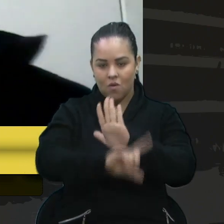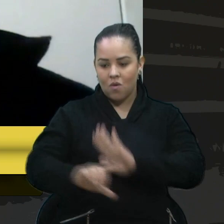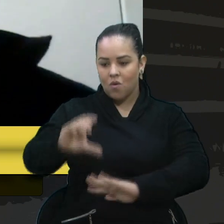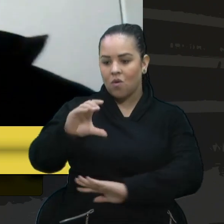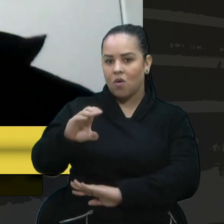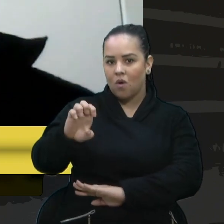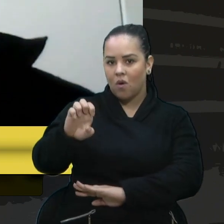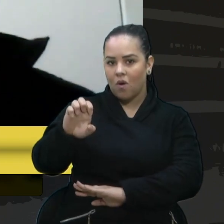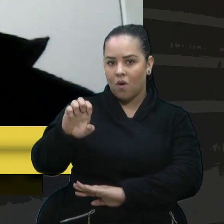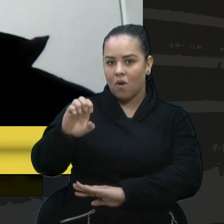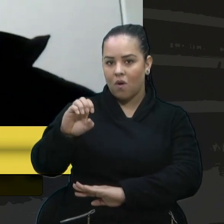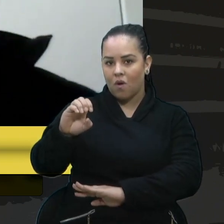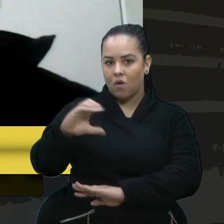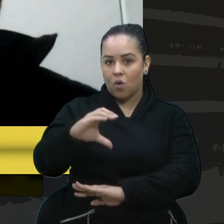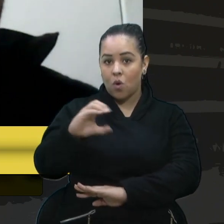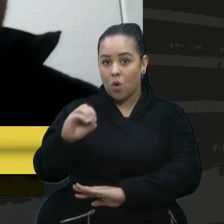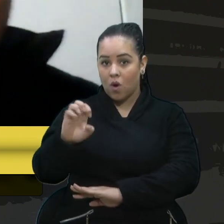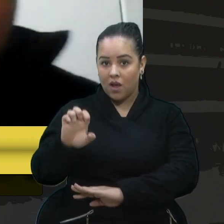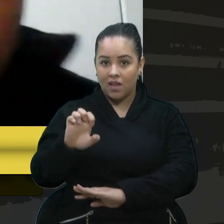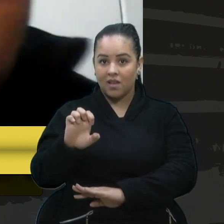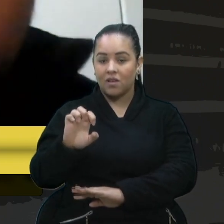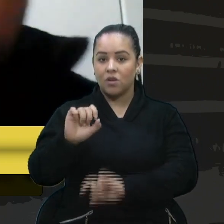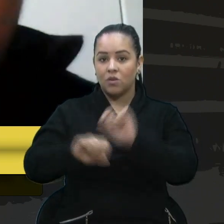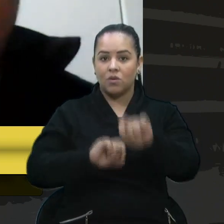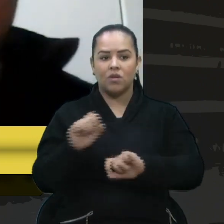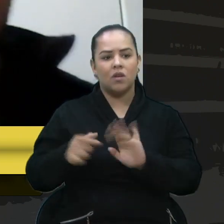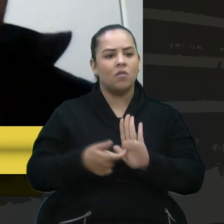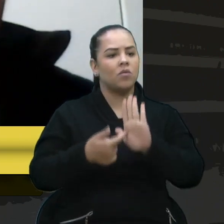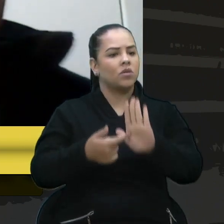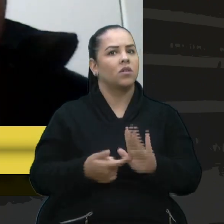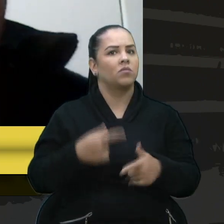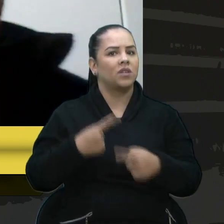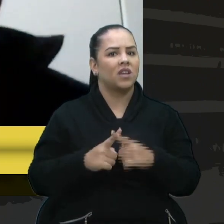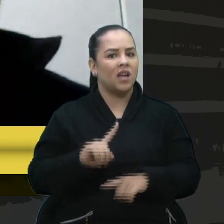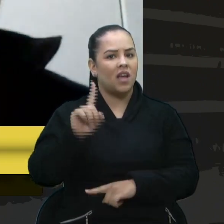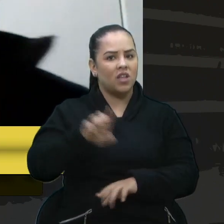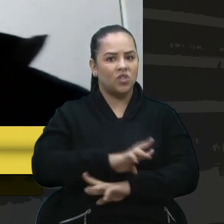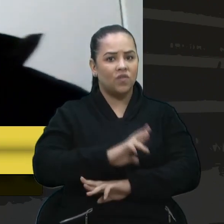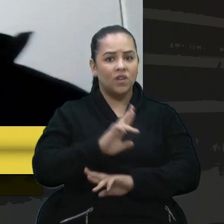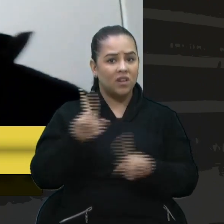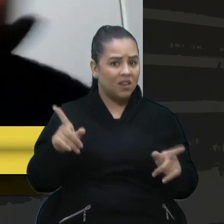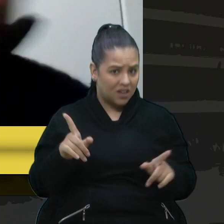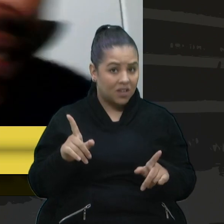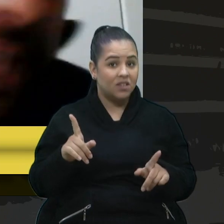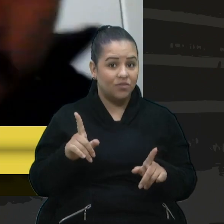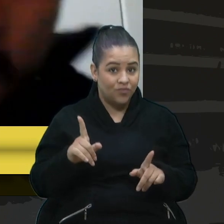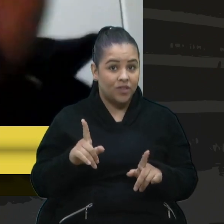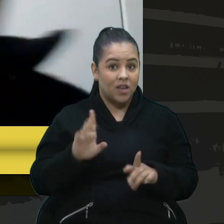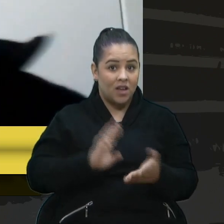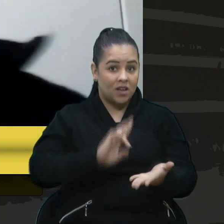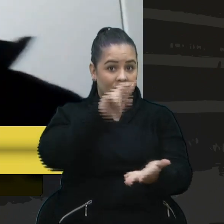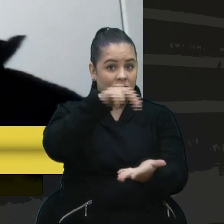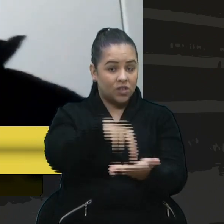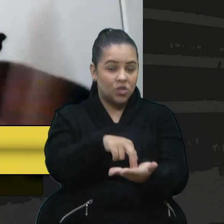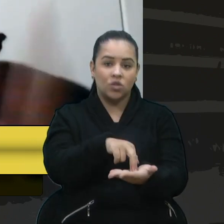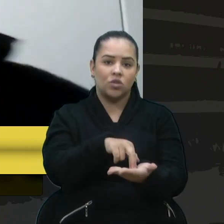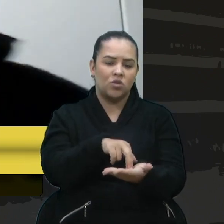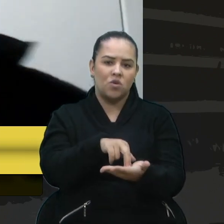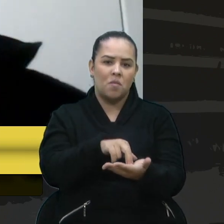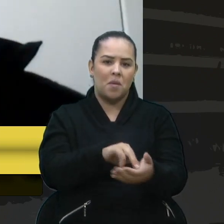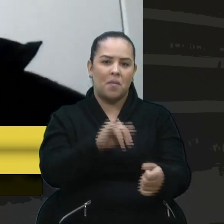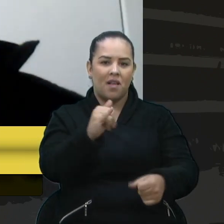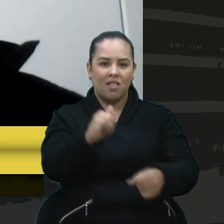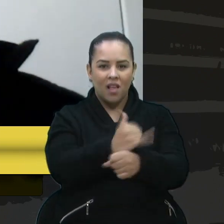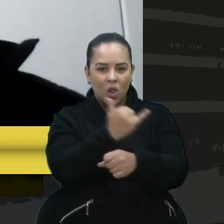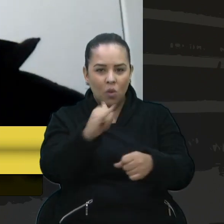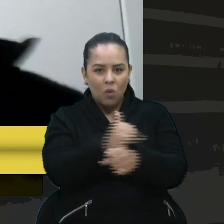realidade da escola é diferente da realidade de uma metalúrgica, de uma empresa administrativa, ou seja, é gente